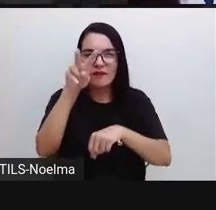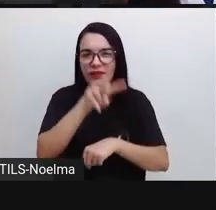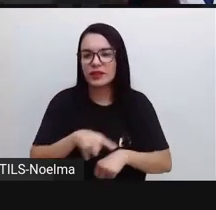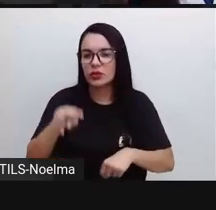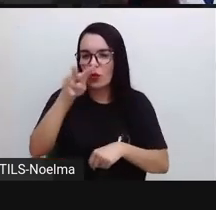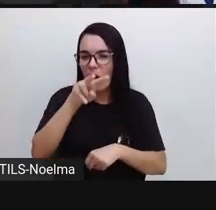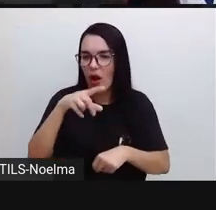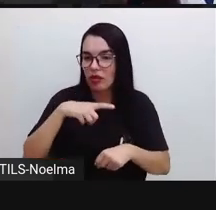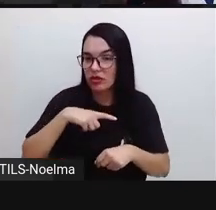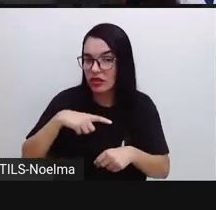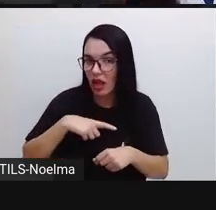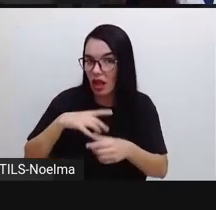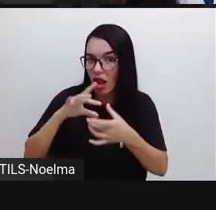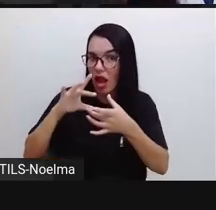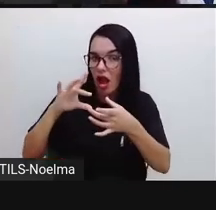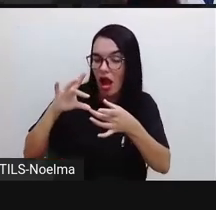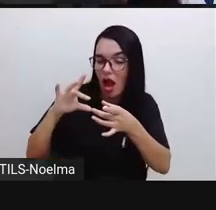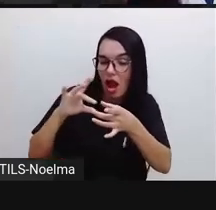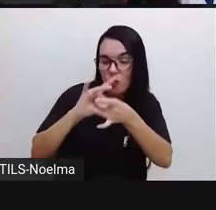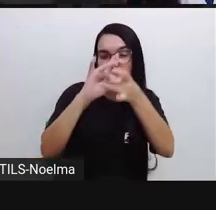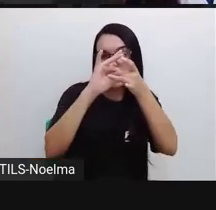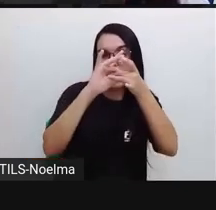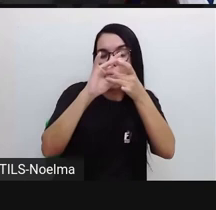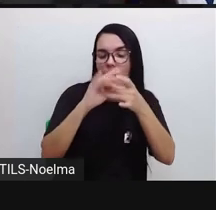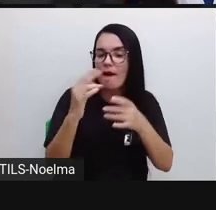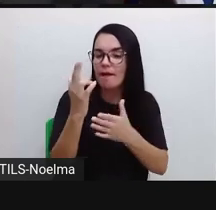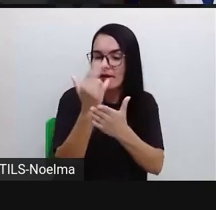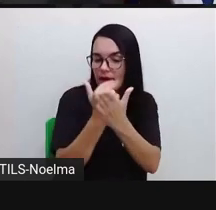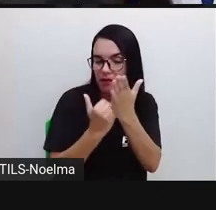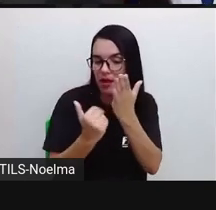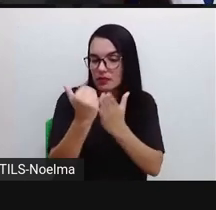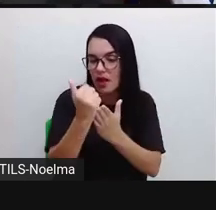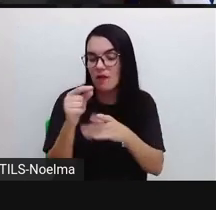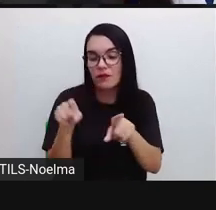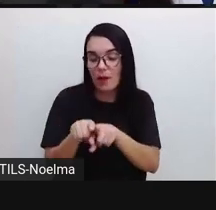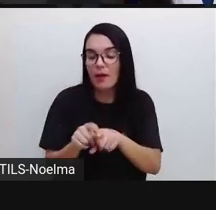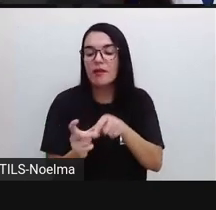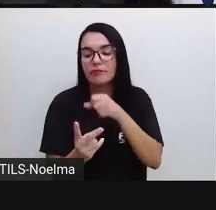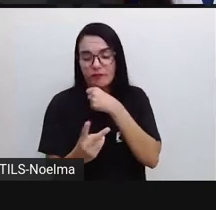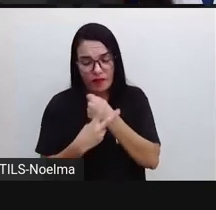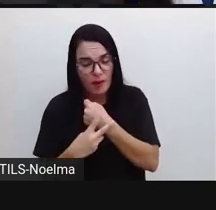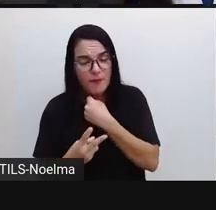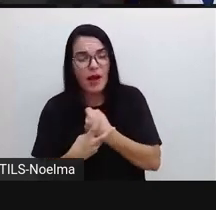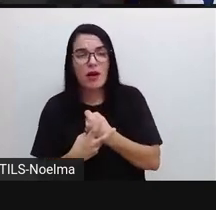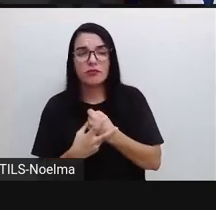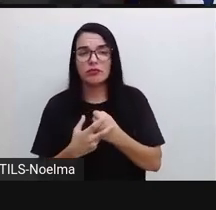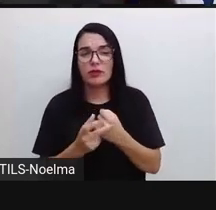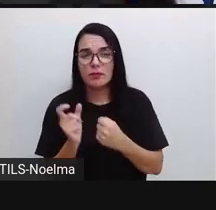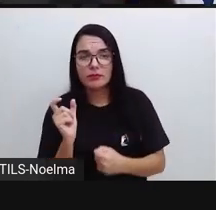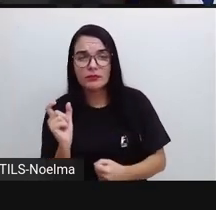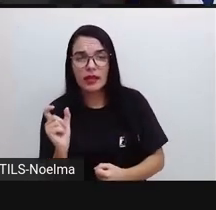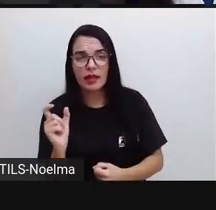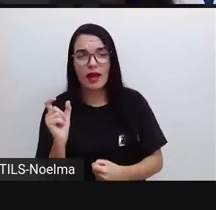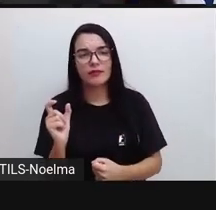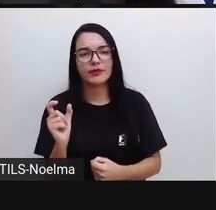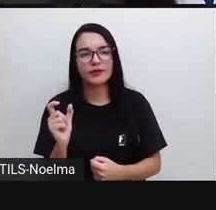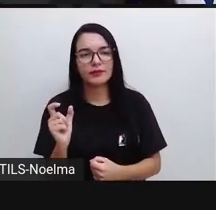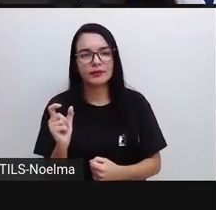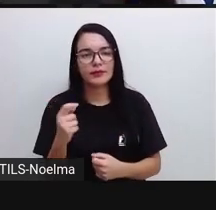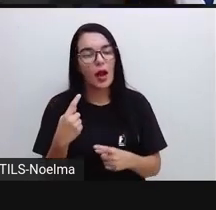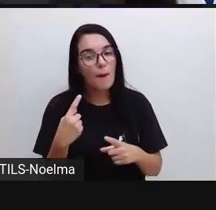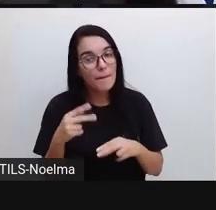parte gráfica, a parte escrita, com essa parte visual, essa parte artística. Por isso que a gente chama de